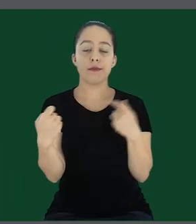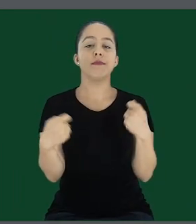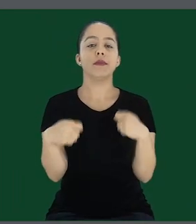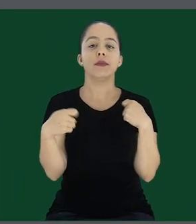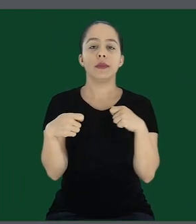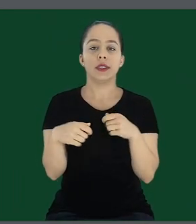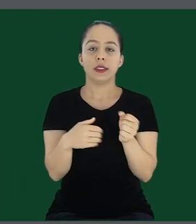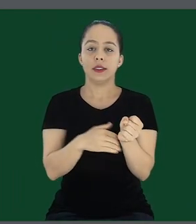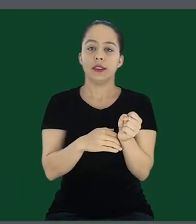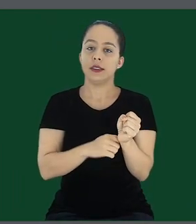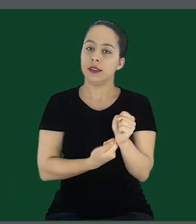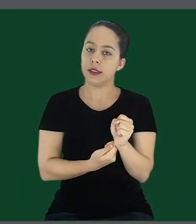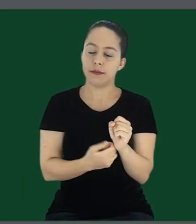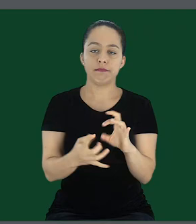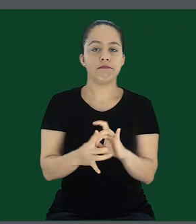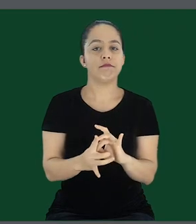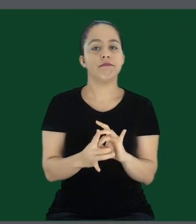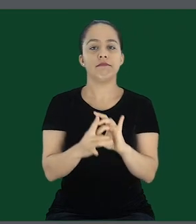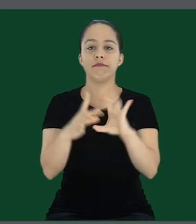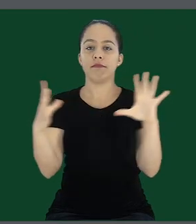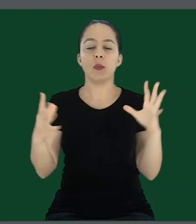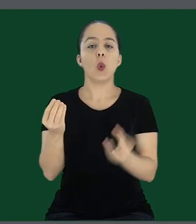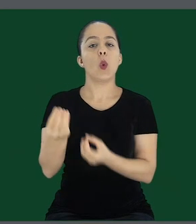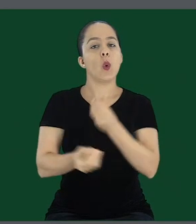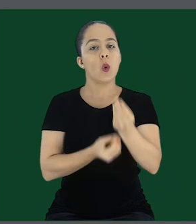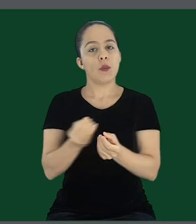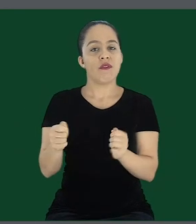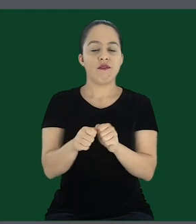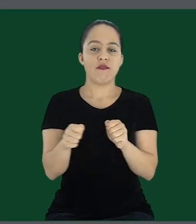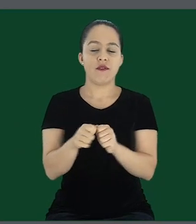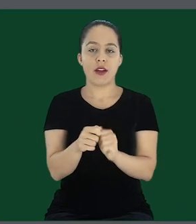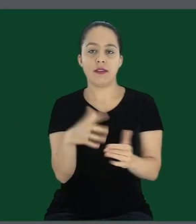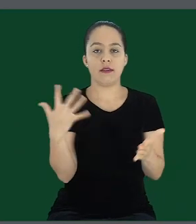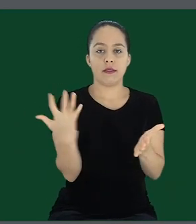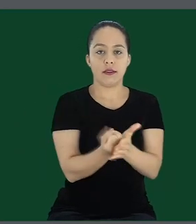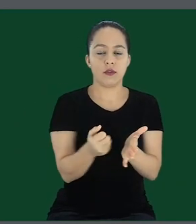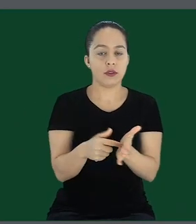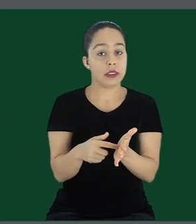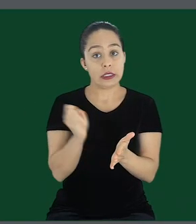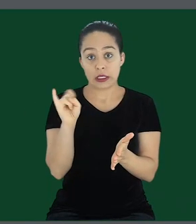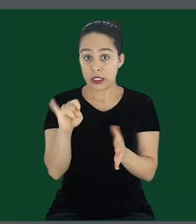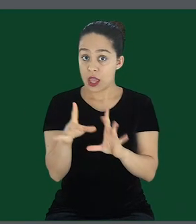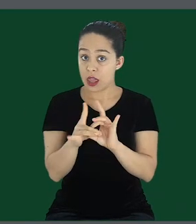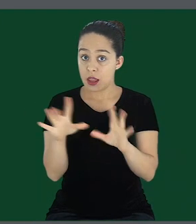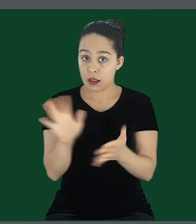atualizada para o prêmio de funcionamento. Senão ele não vai conectar.